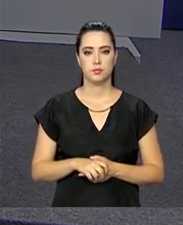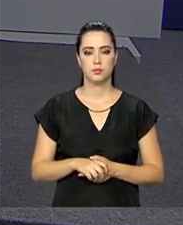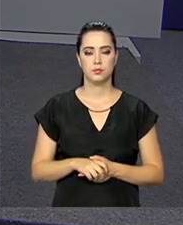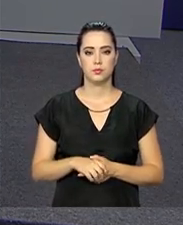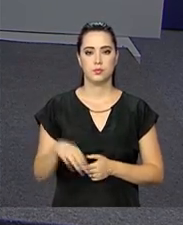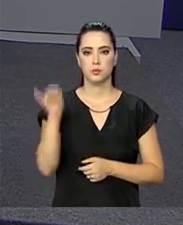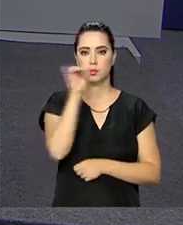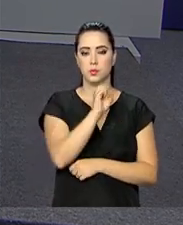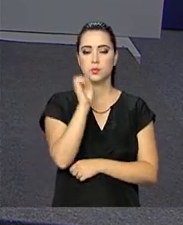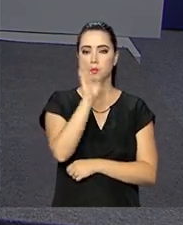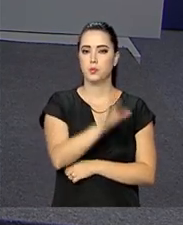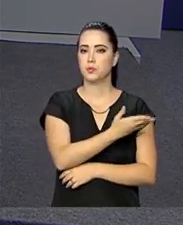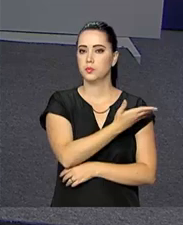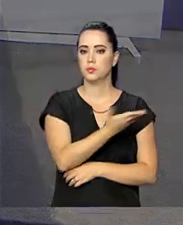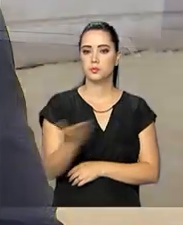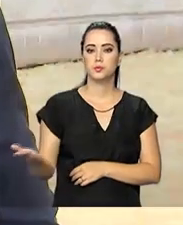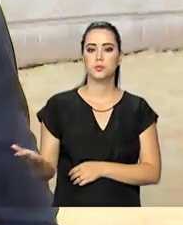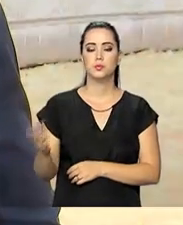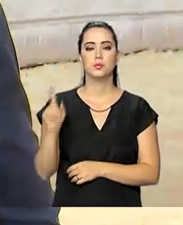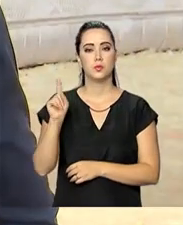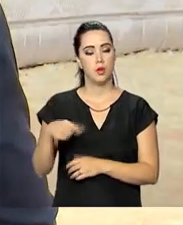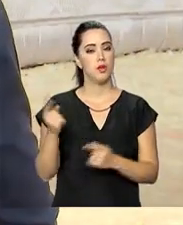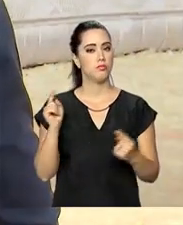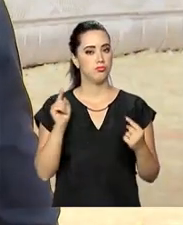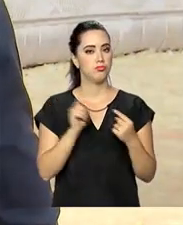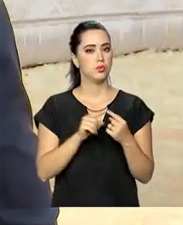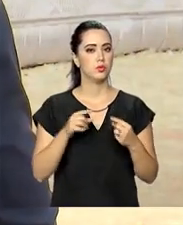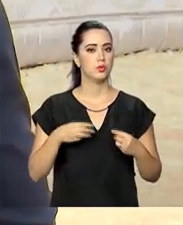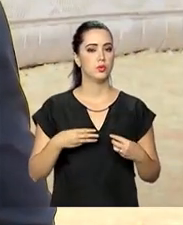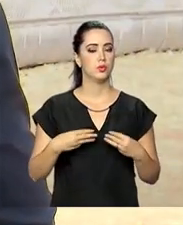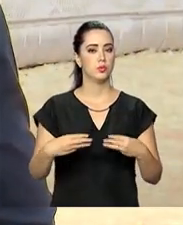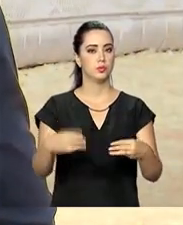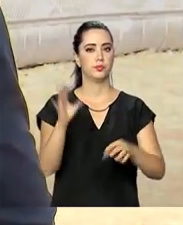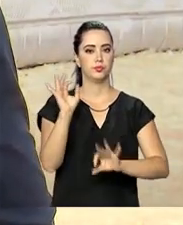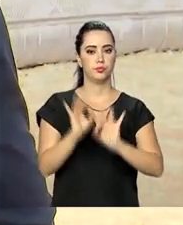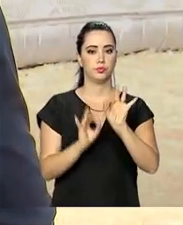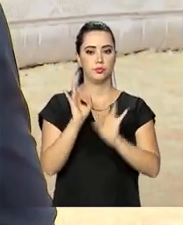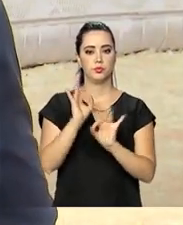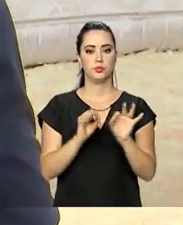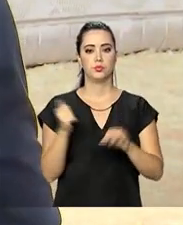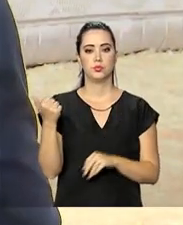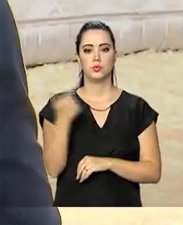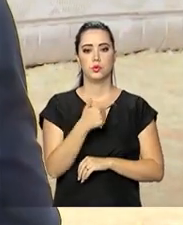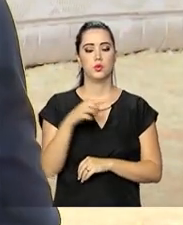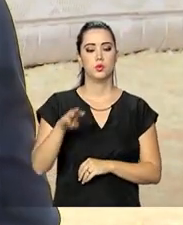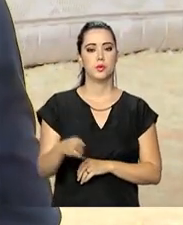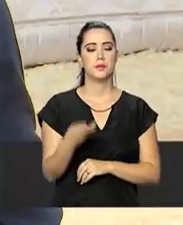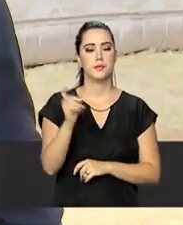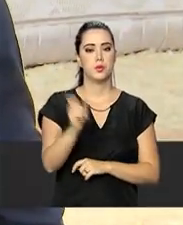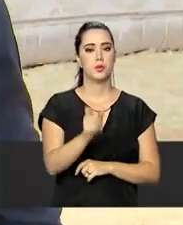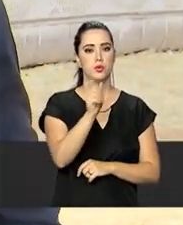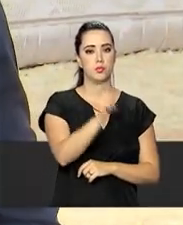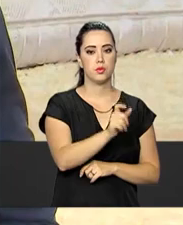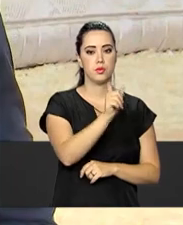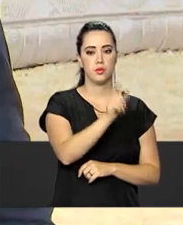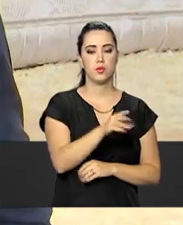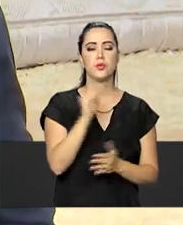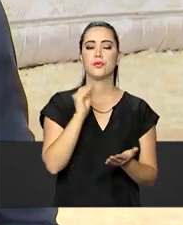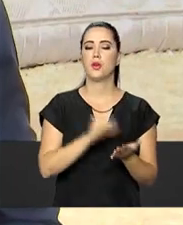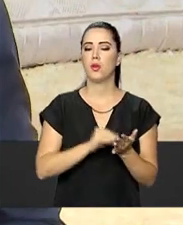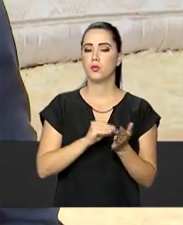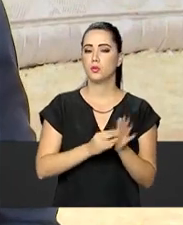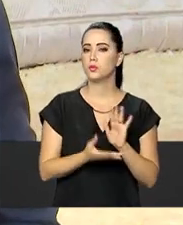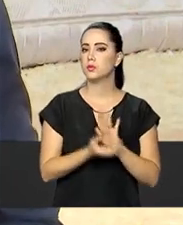Boa tarde, Roberto. Boa tarde a todos. De acordo com o Ministério do Planejamento, cerca de 12 milhões de brasileiros ainda não